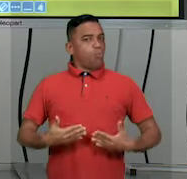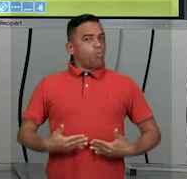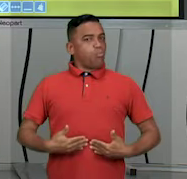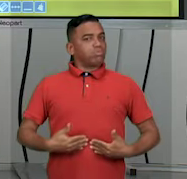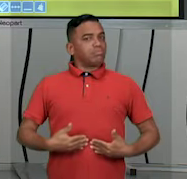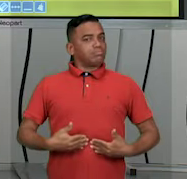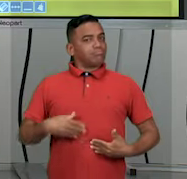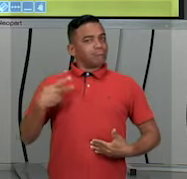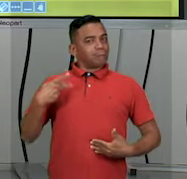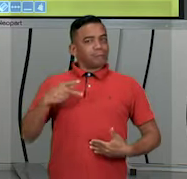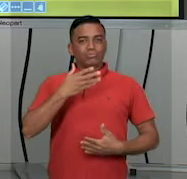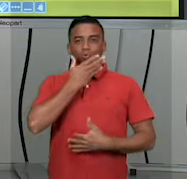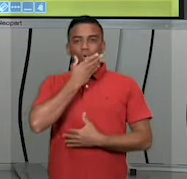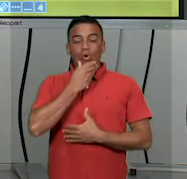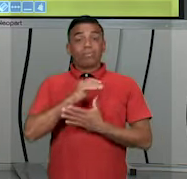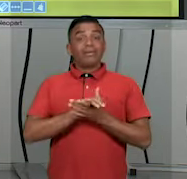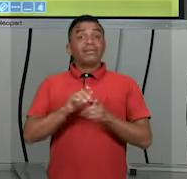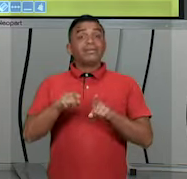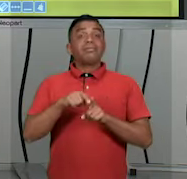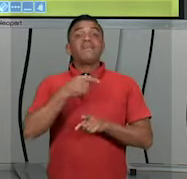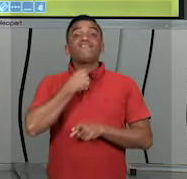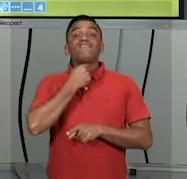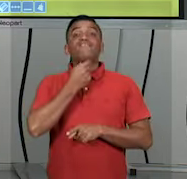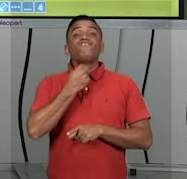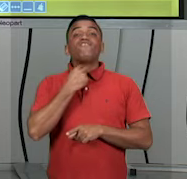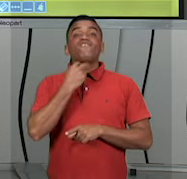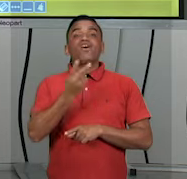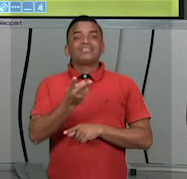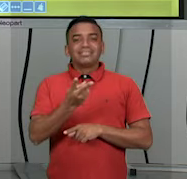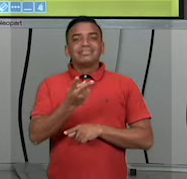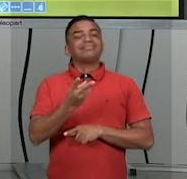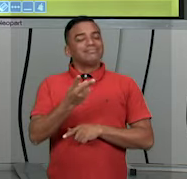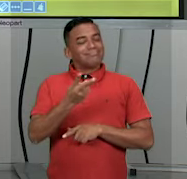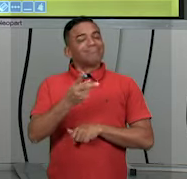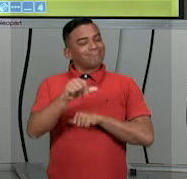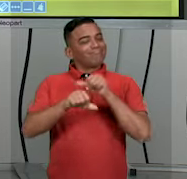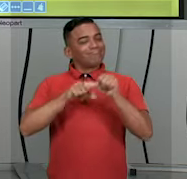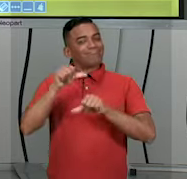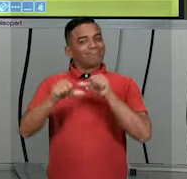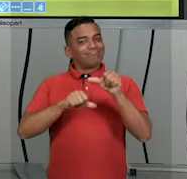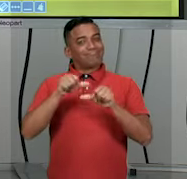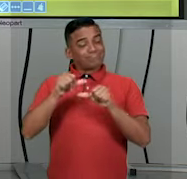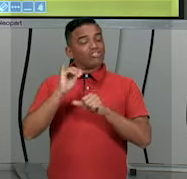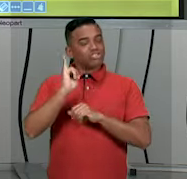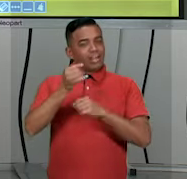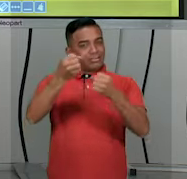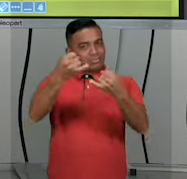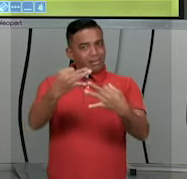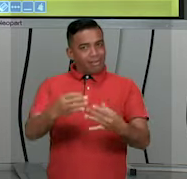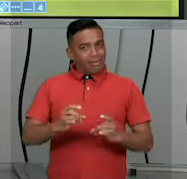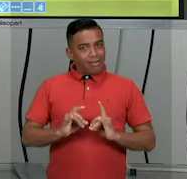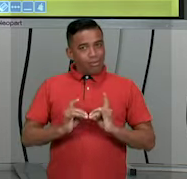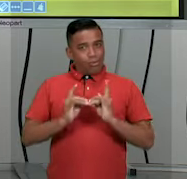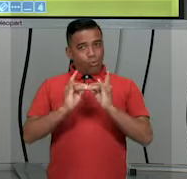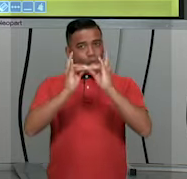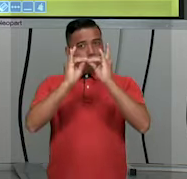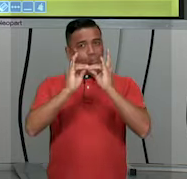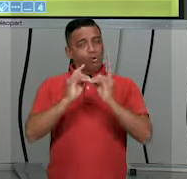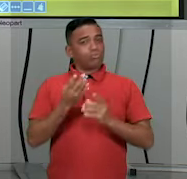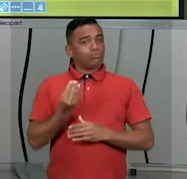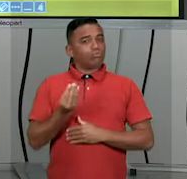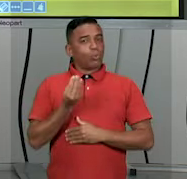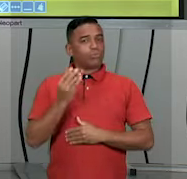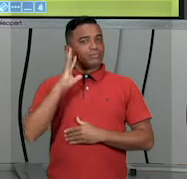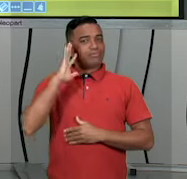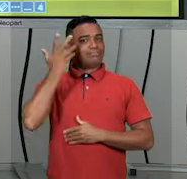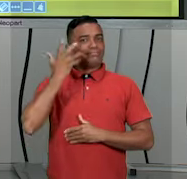homem. Até na voz, né? Então, a gente falou desses hormônios. Mas, a